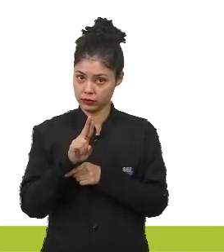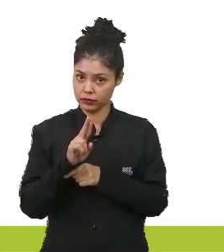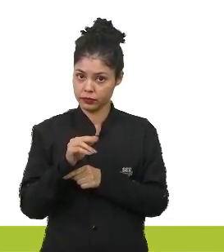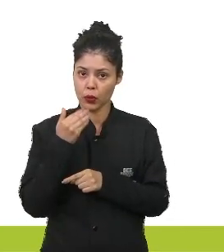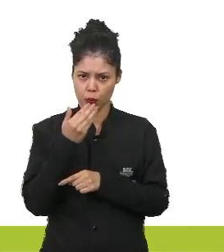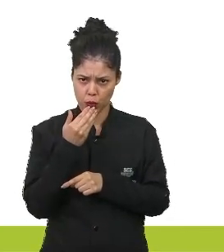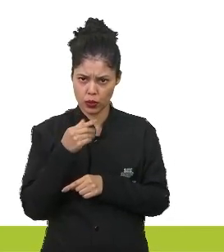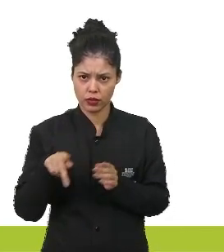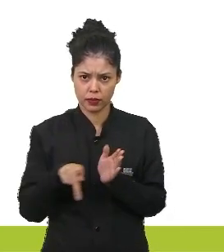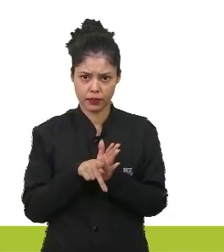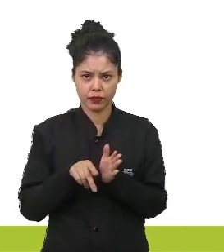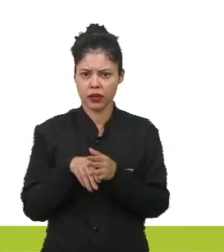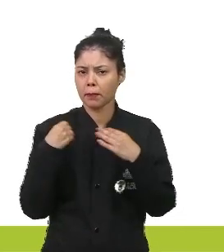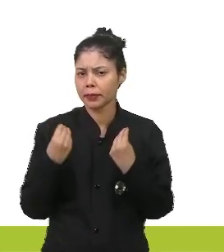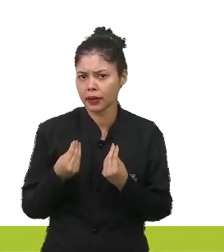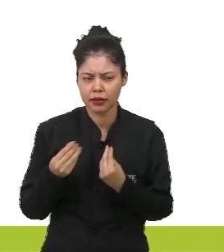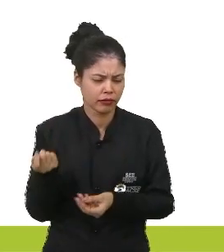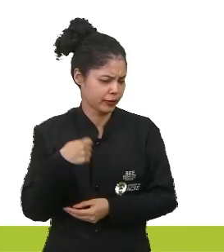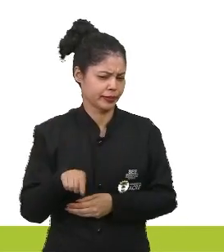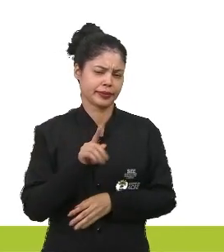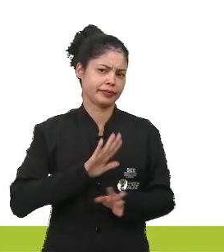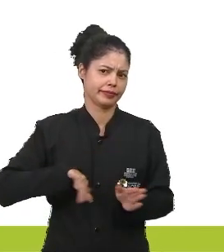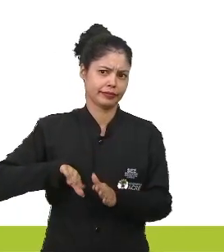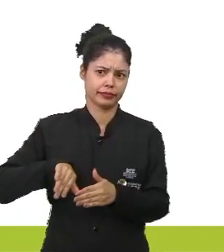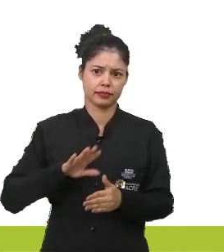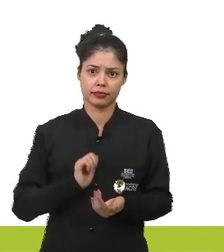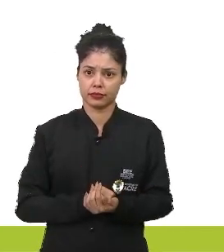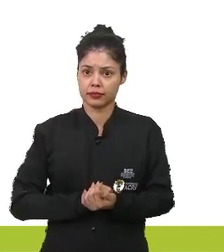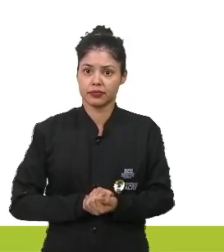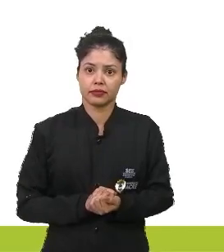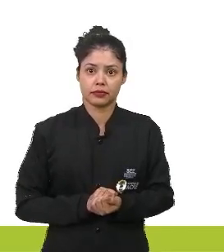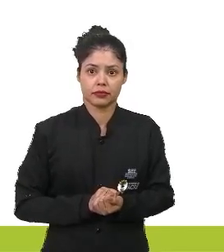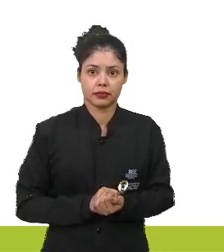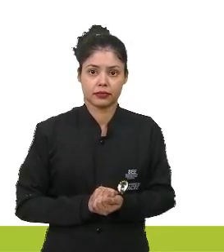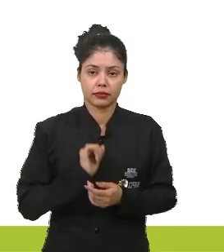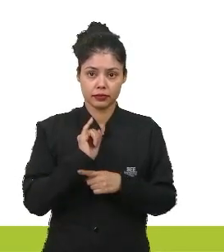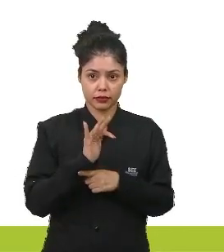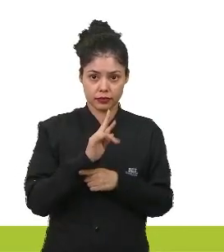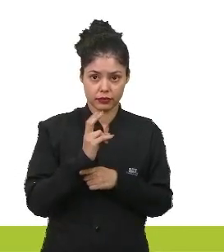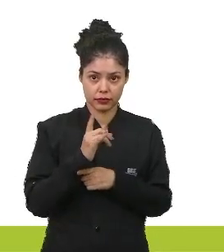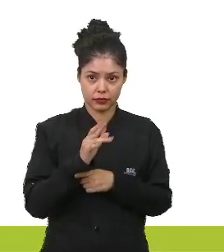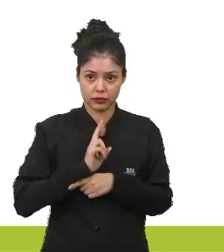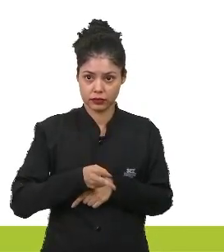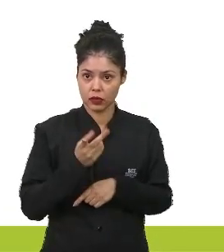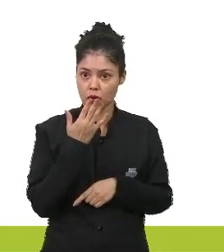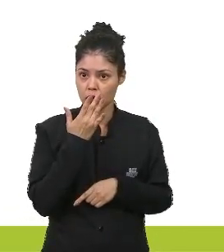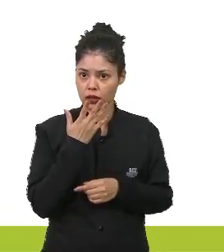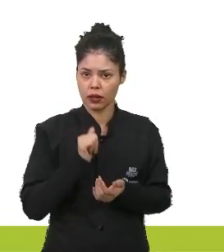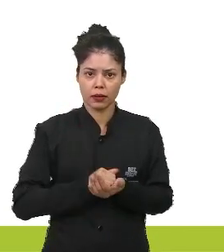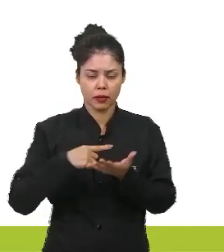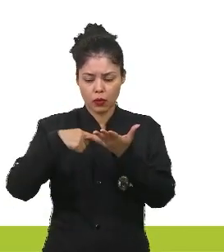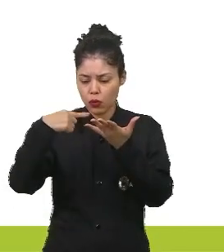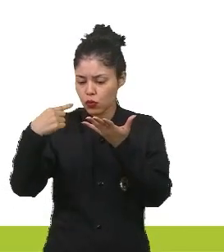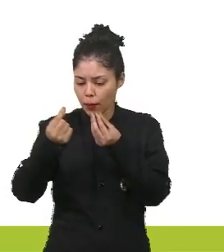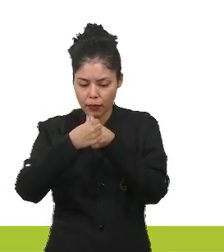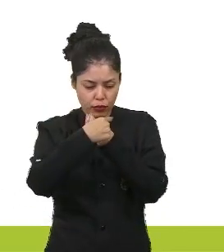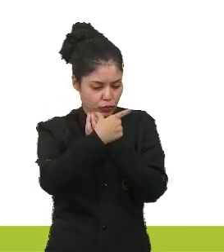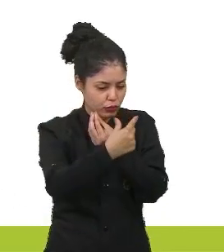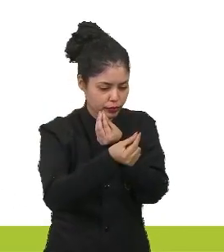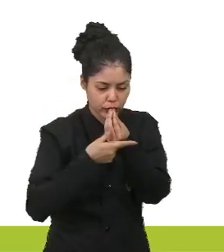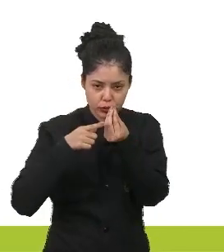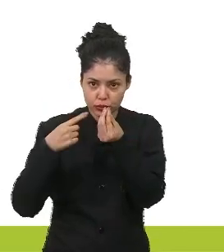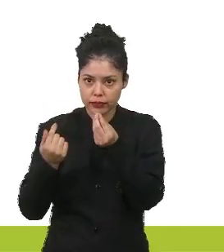do néctar. Nectar para quê? O vento não precisa sentir o sabor. É a intensificação da cor das pétalas?